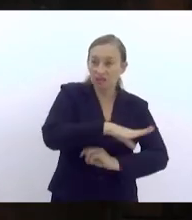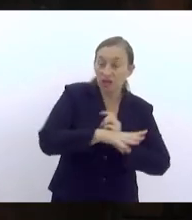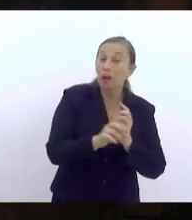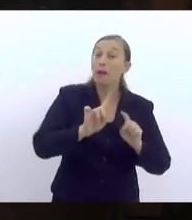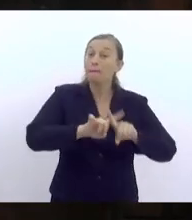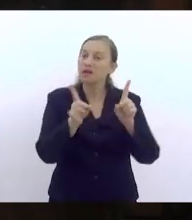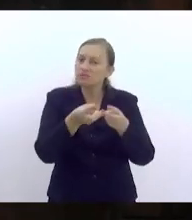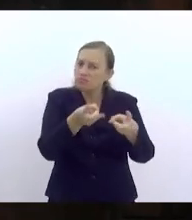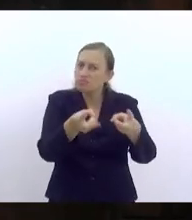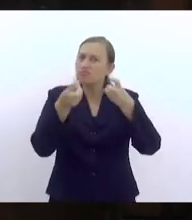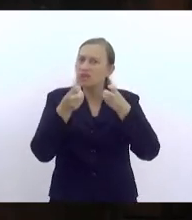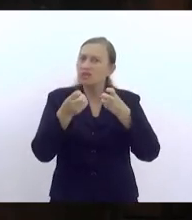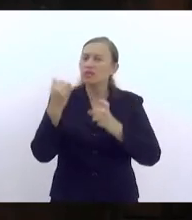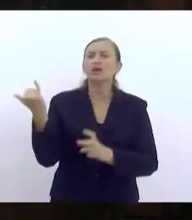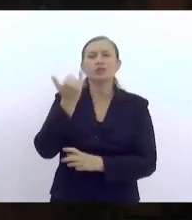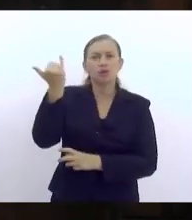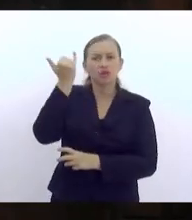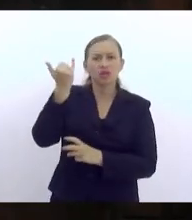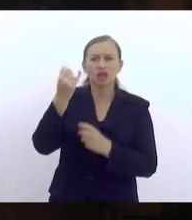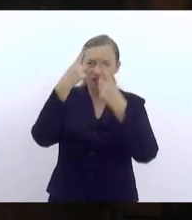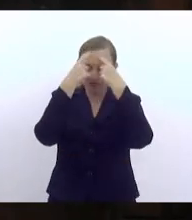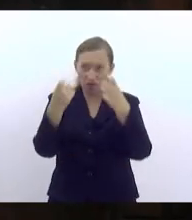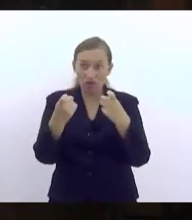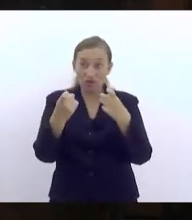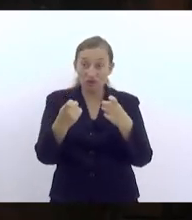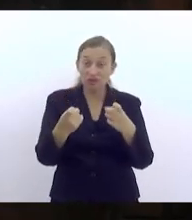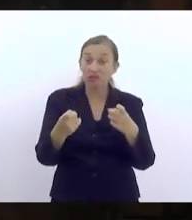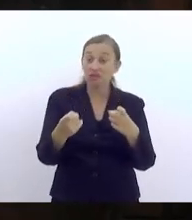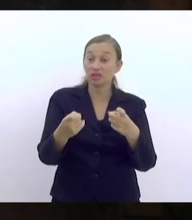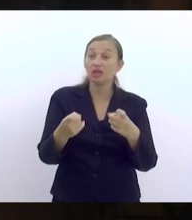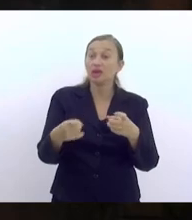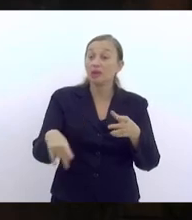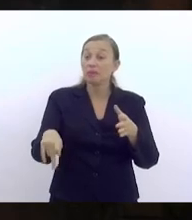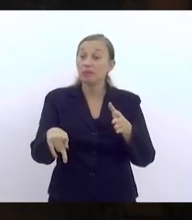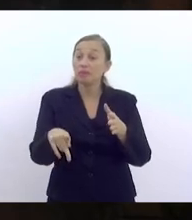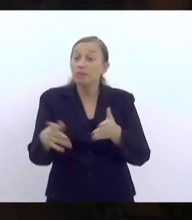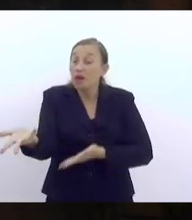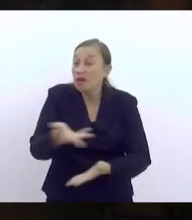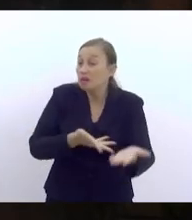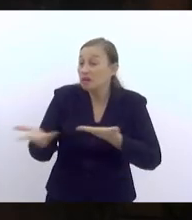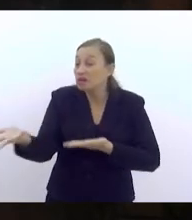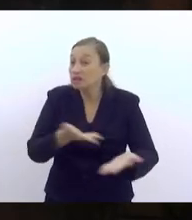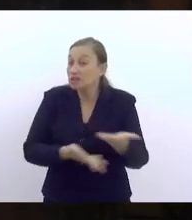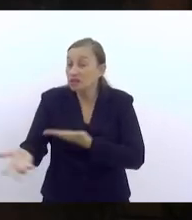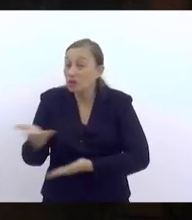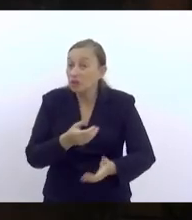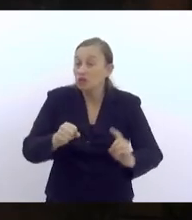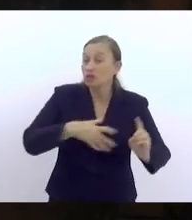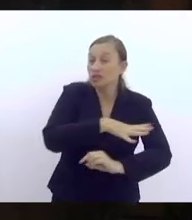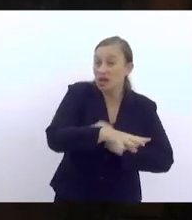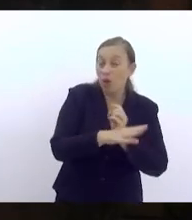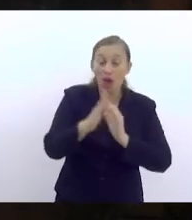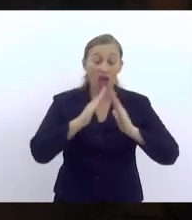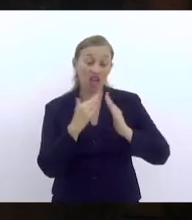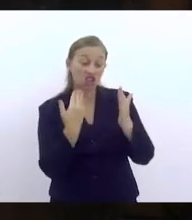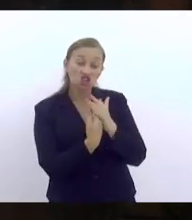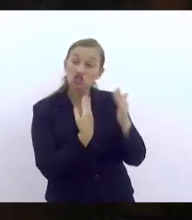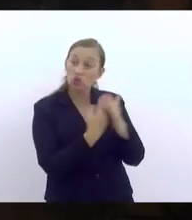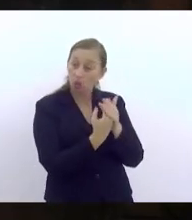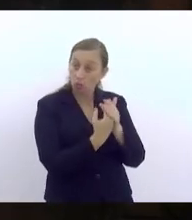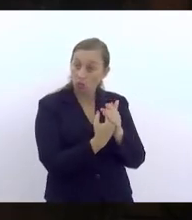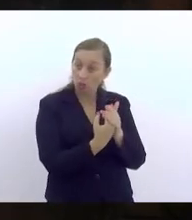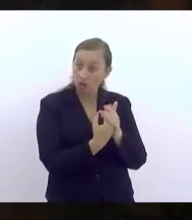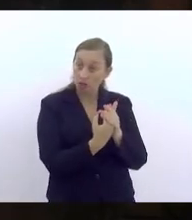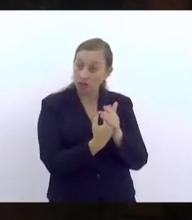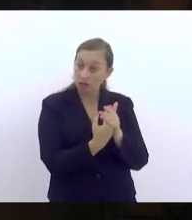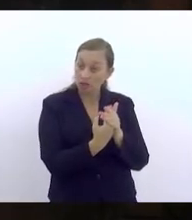percebermos que a violência faz parte das nossas interações sociais. A escola é uma unidade